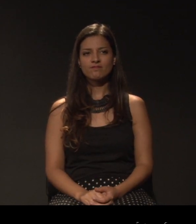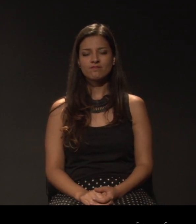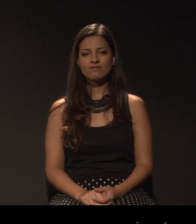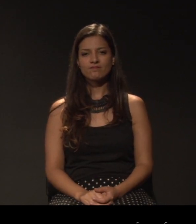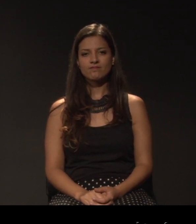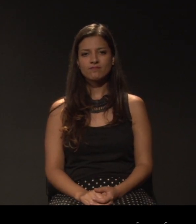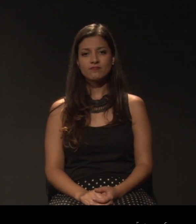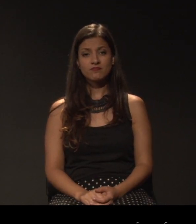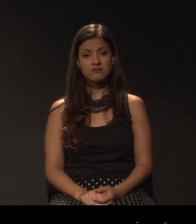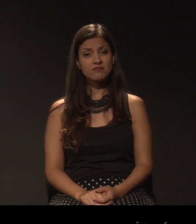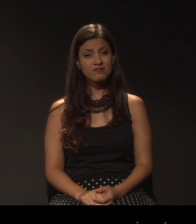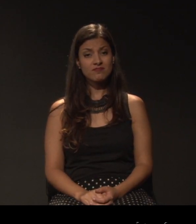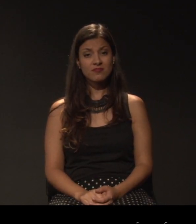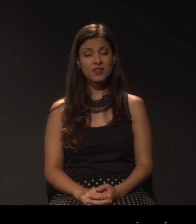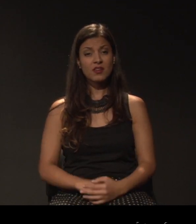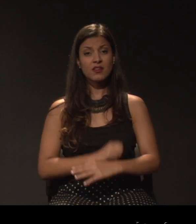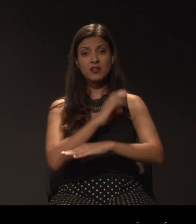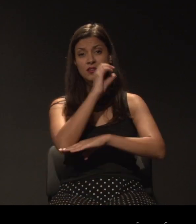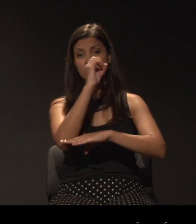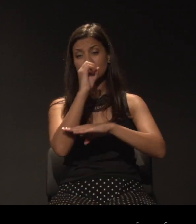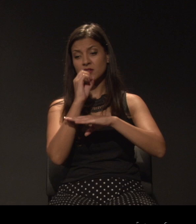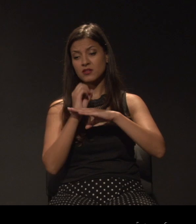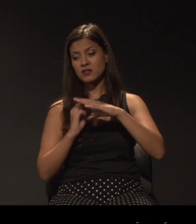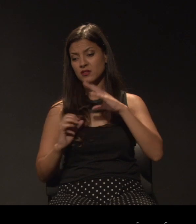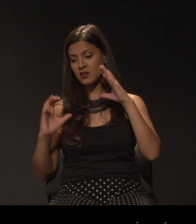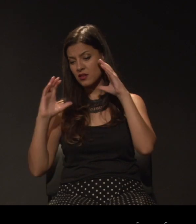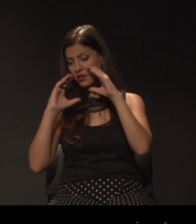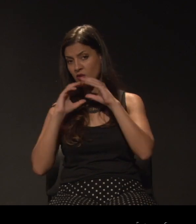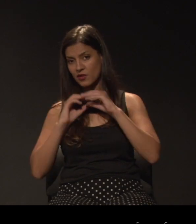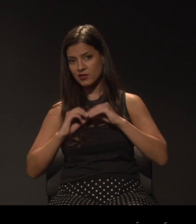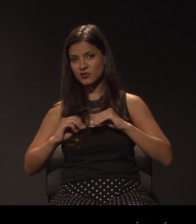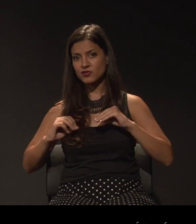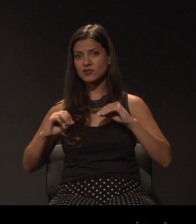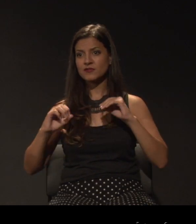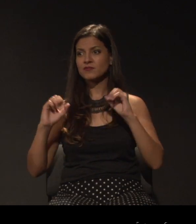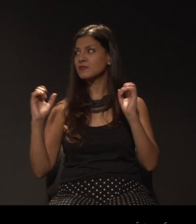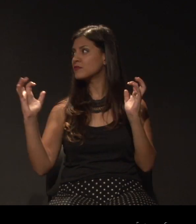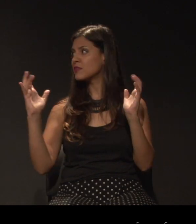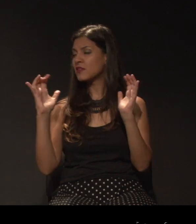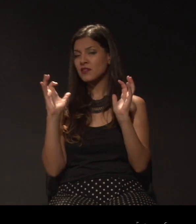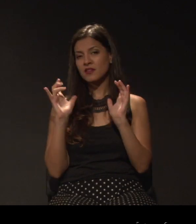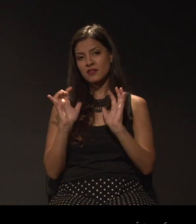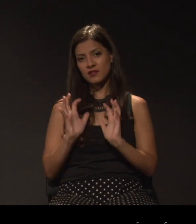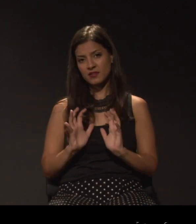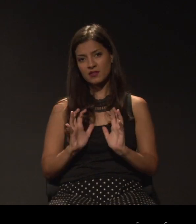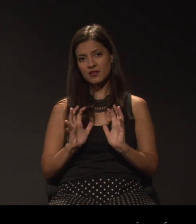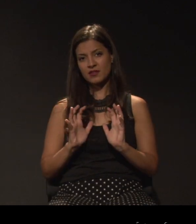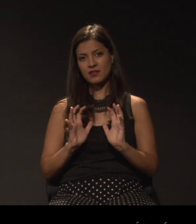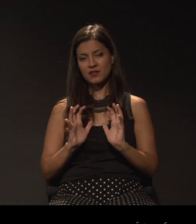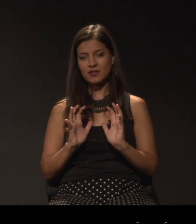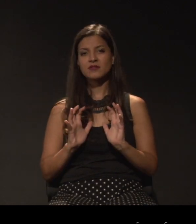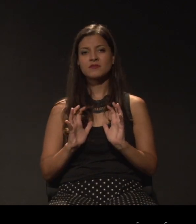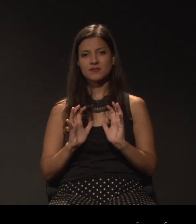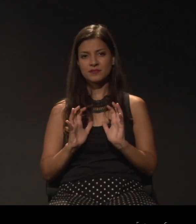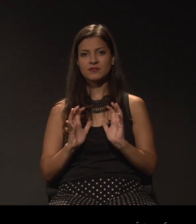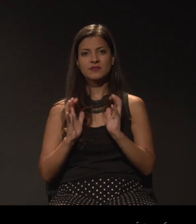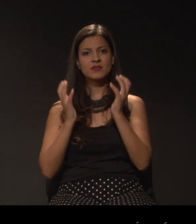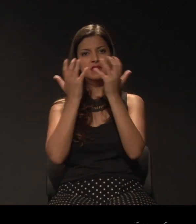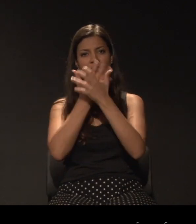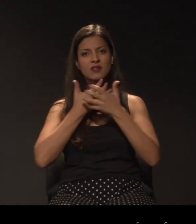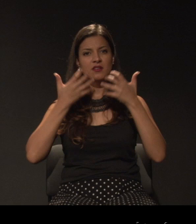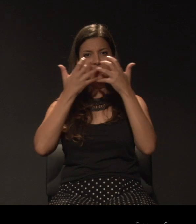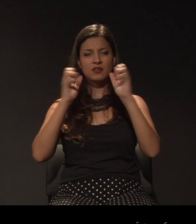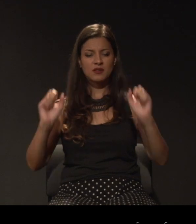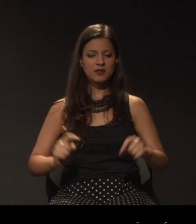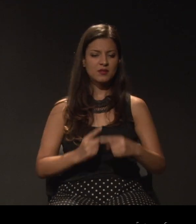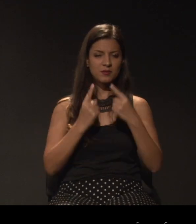Mas, no fim da noite, a gente se reunia para cantar a nossa música,